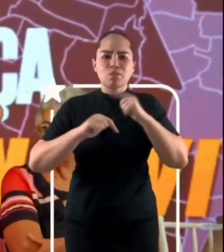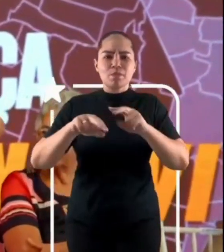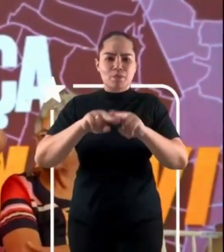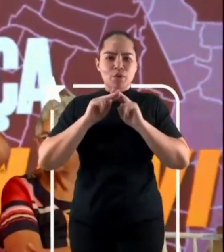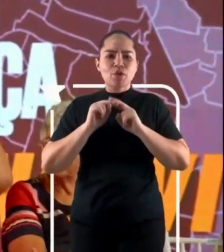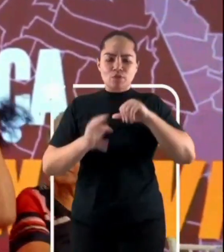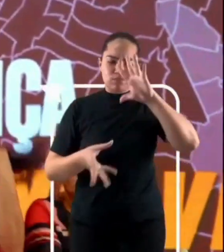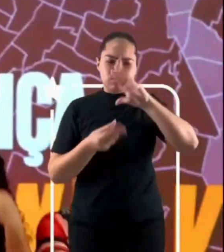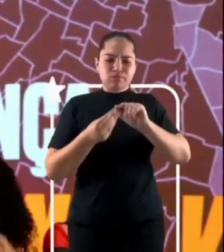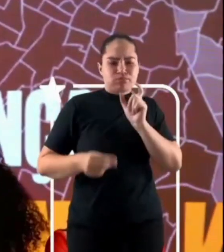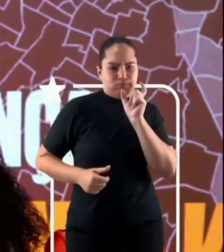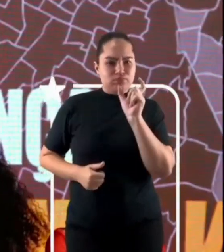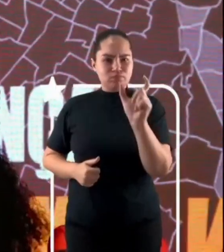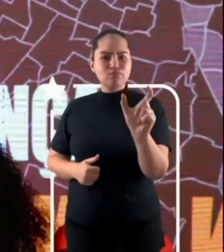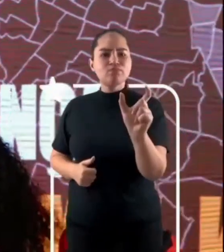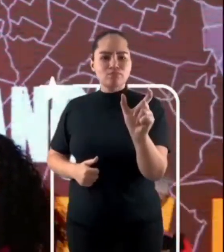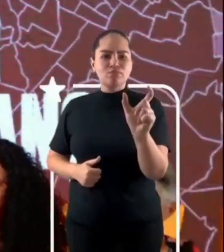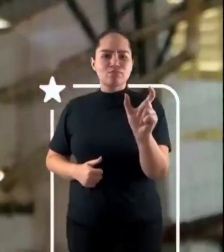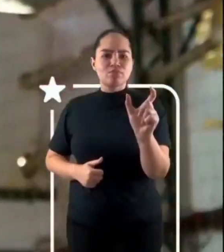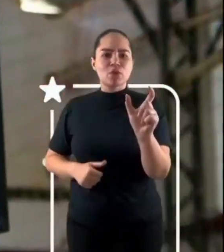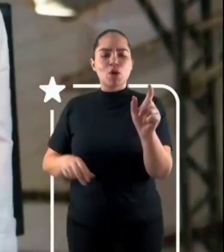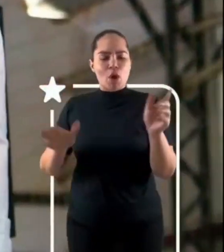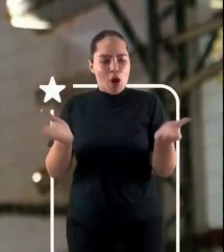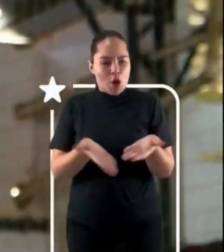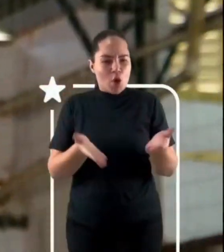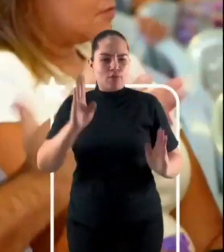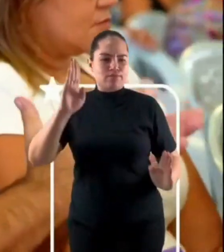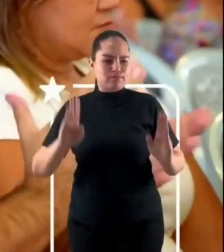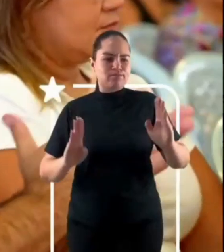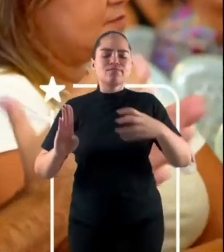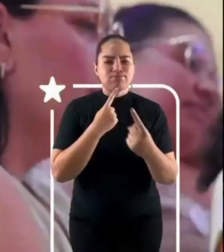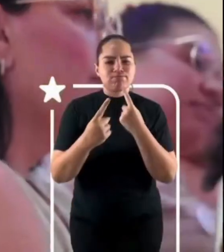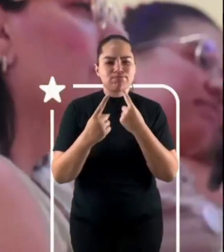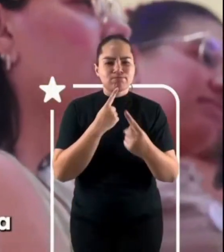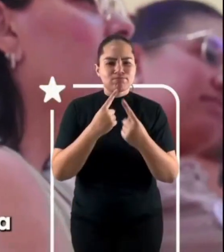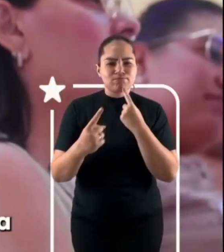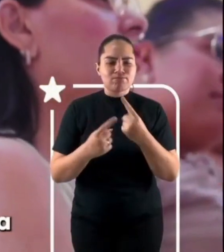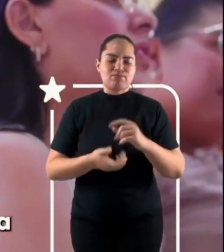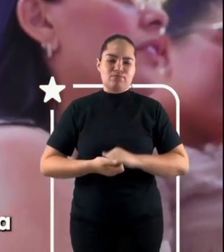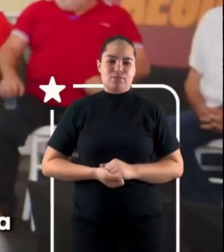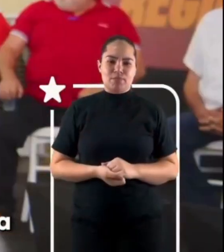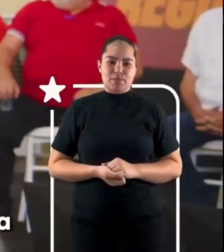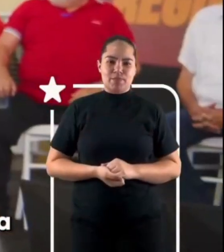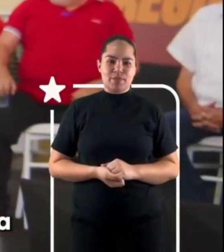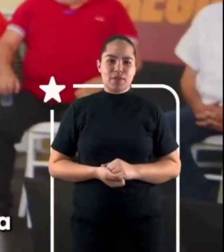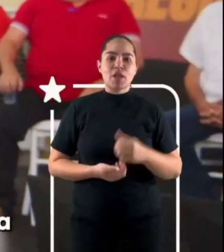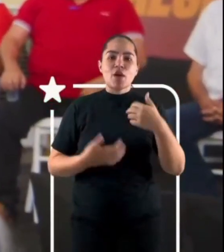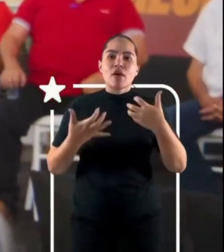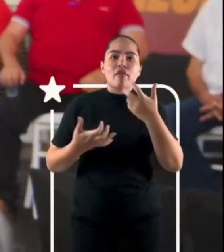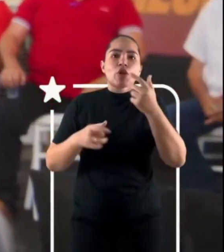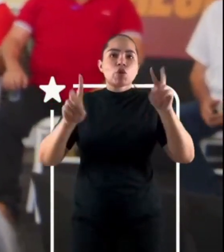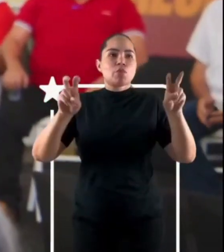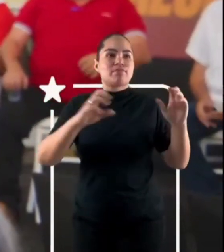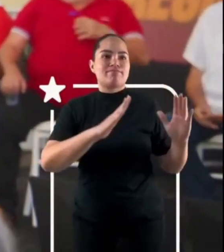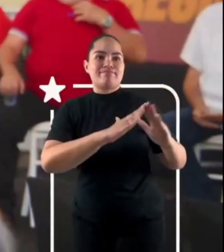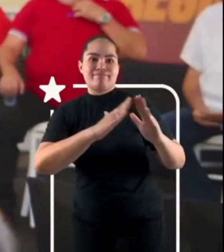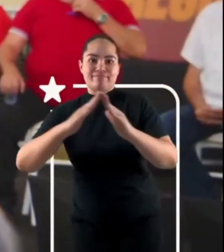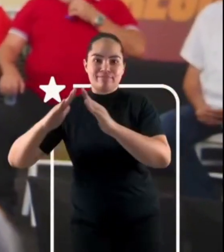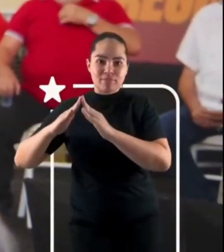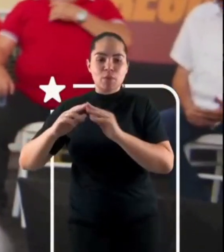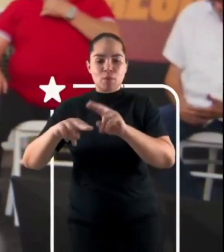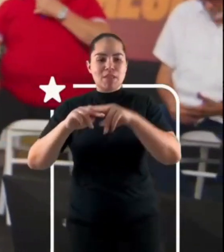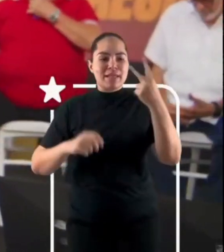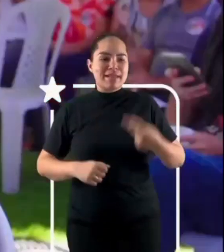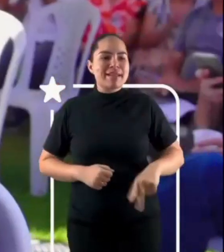momento aqui. Eu diria, diálogo. A saúde pública de Fortaleza está pedindo